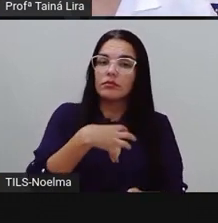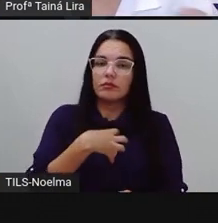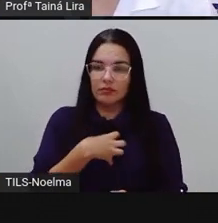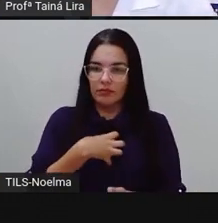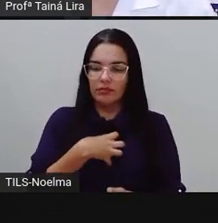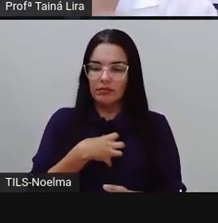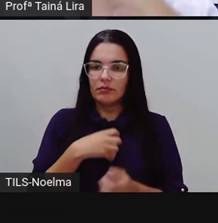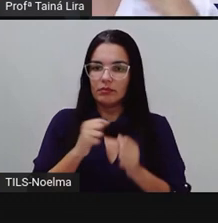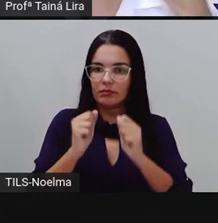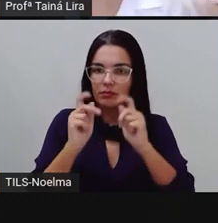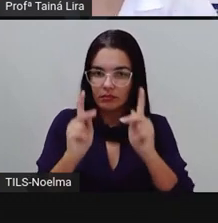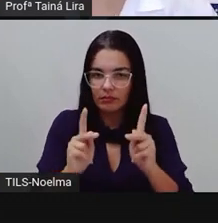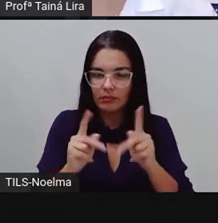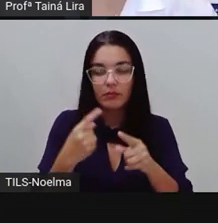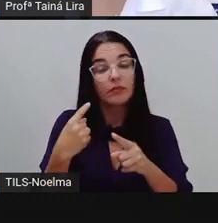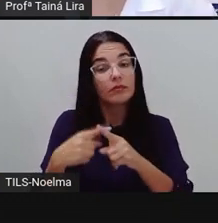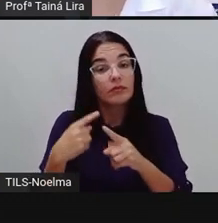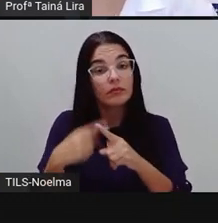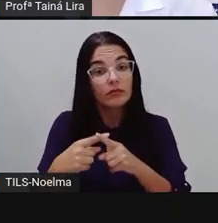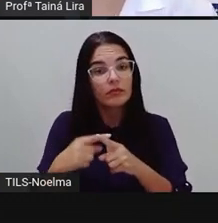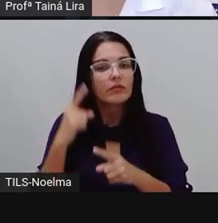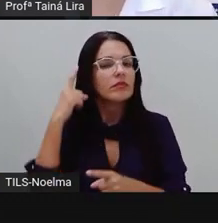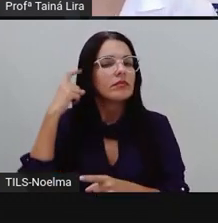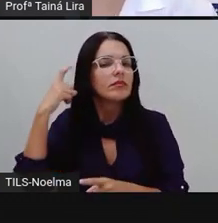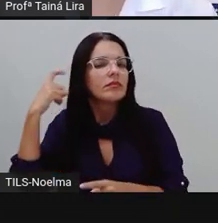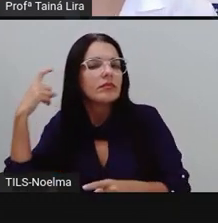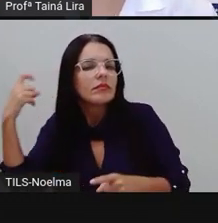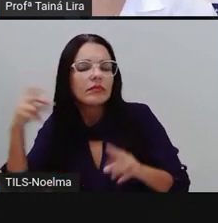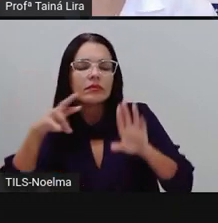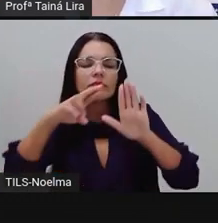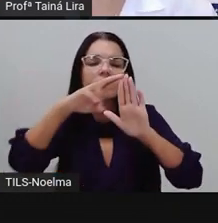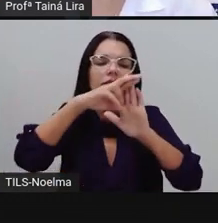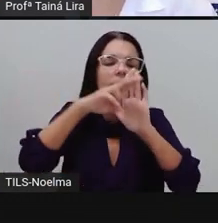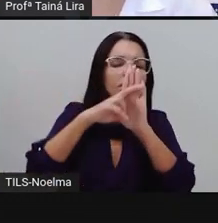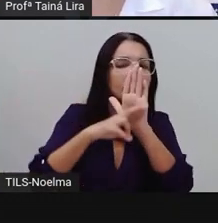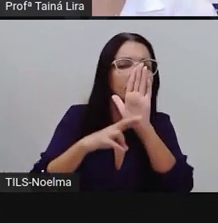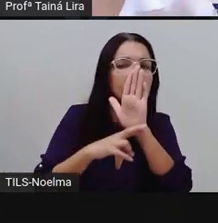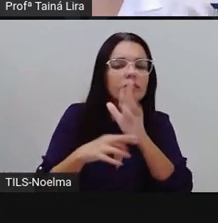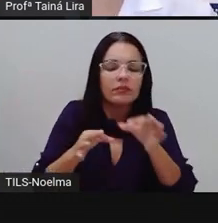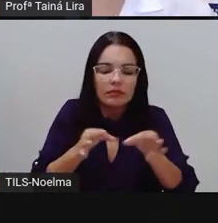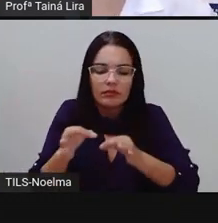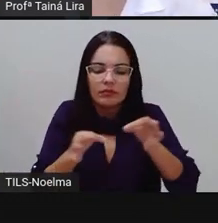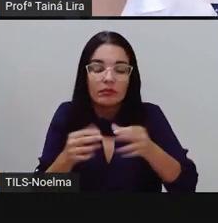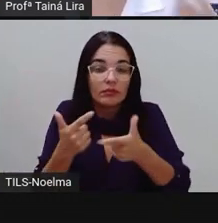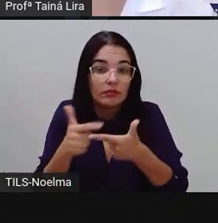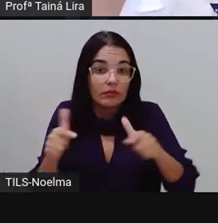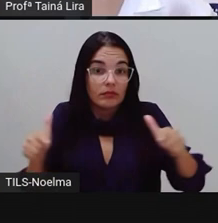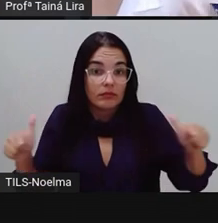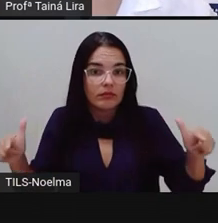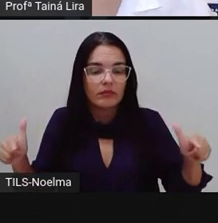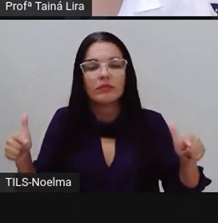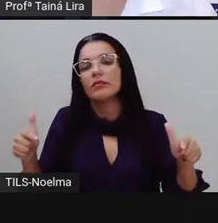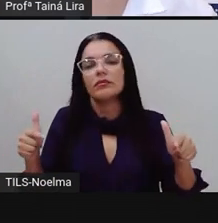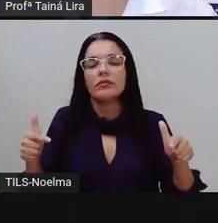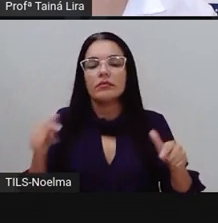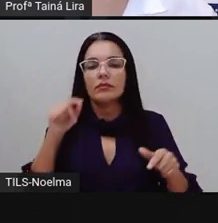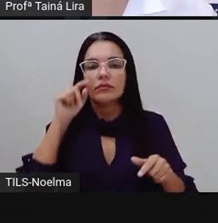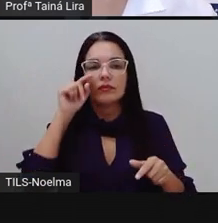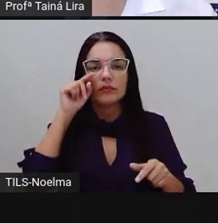tá? É justamente por conta, ó, dessas irregularidades aí que acontecem. Regularidades e